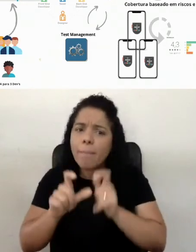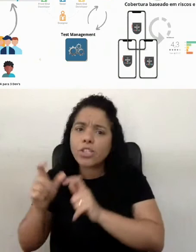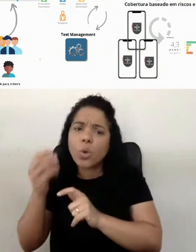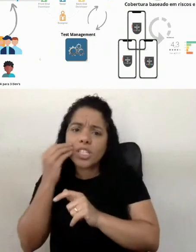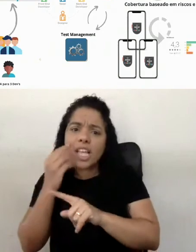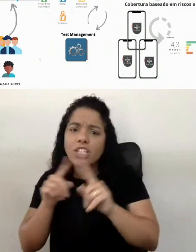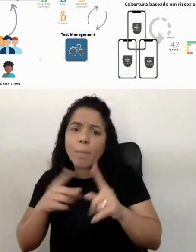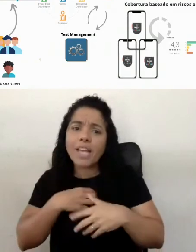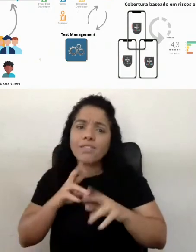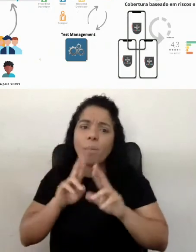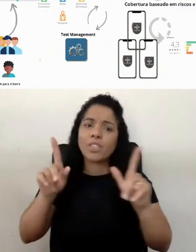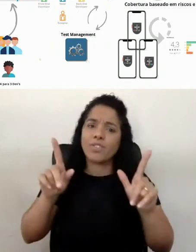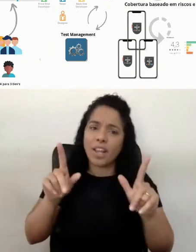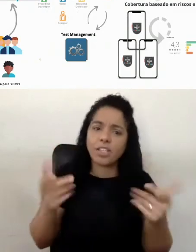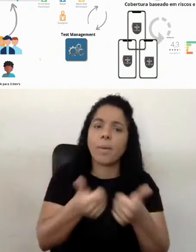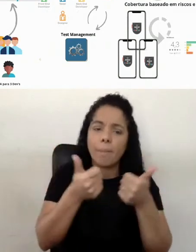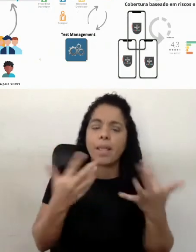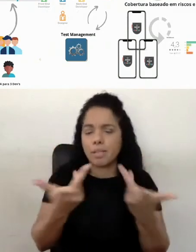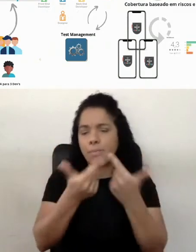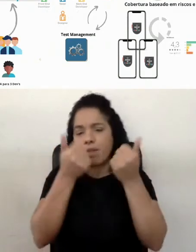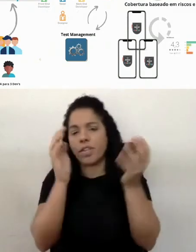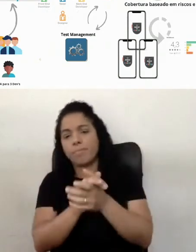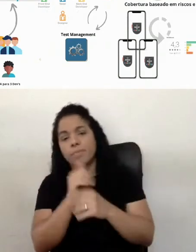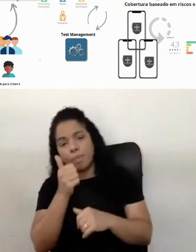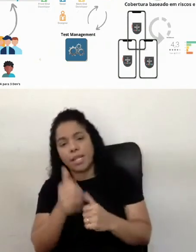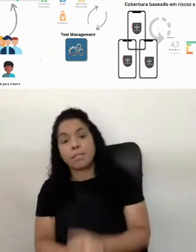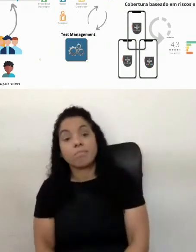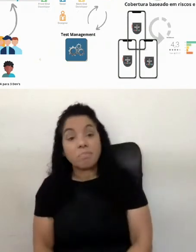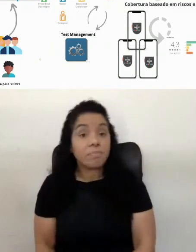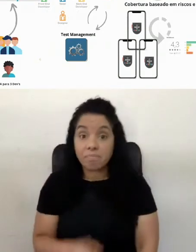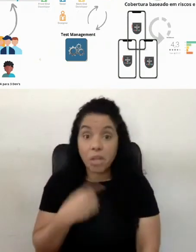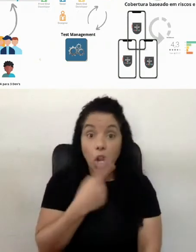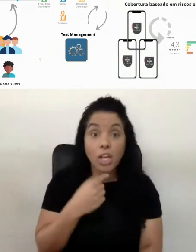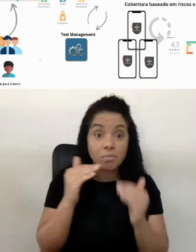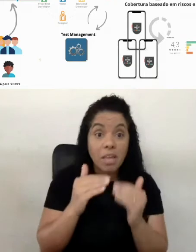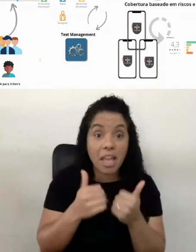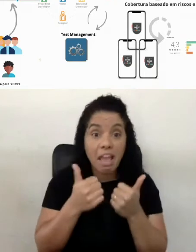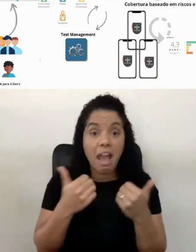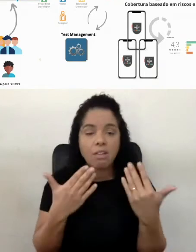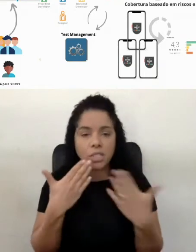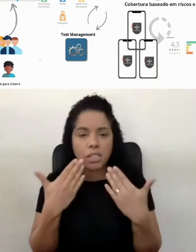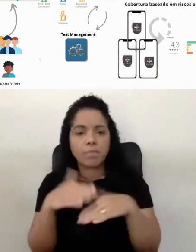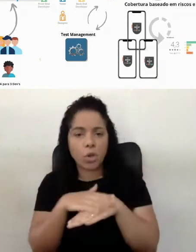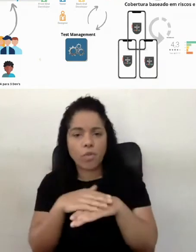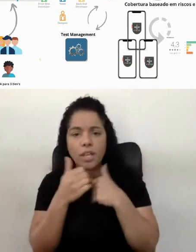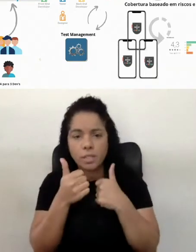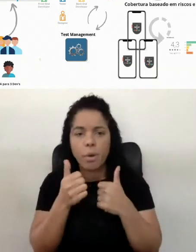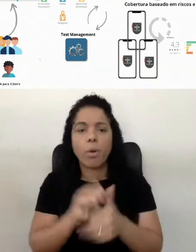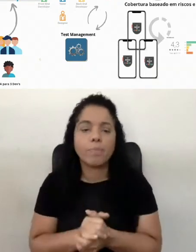porém, uma pegada maravilha, maravilha. Então, é isso aí, galera. Então, acho que nós estamos bem alinhados aqui na conversa. Muito bom.